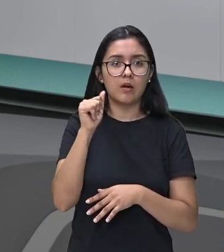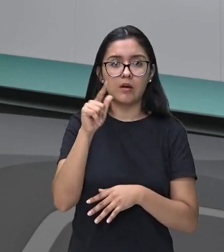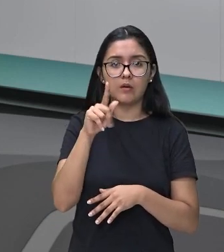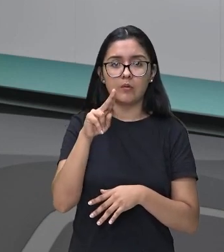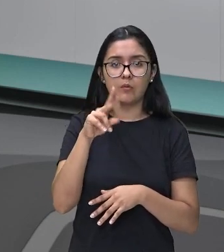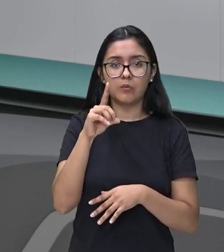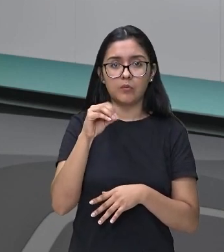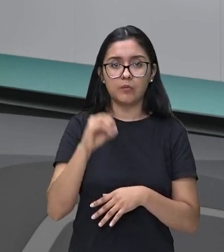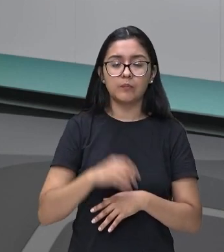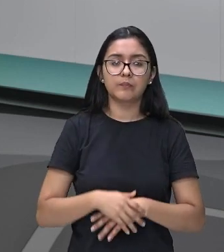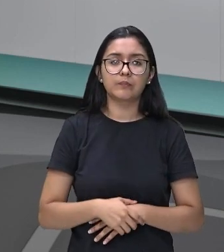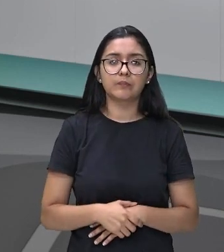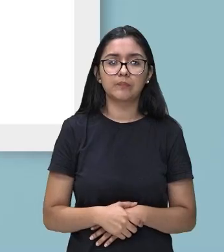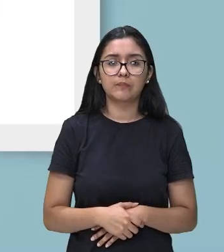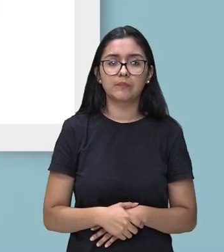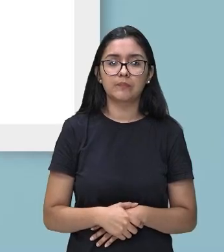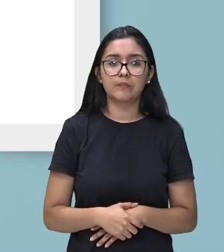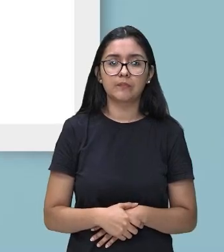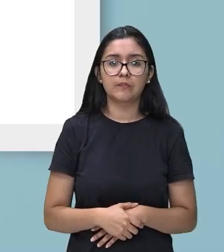Vamos ouvi-lo?